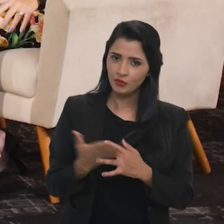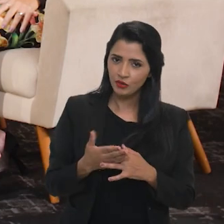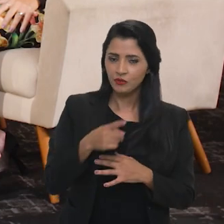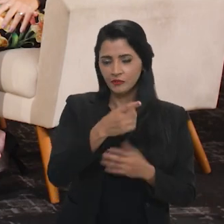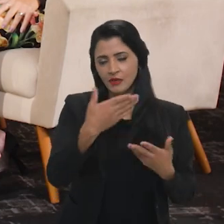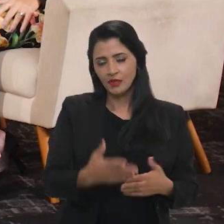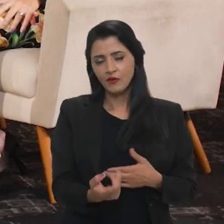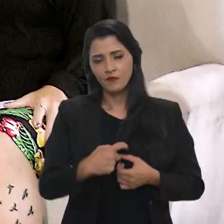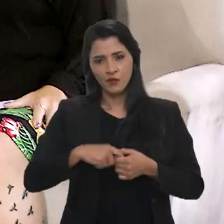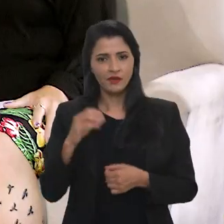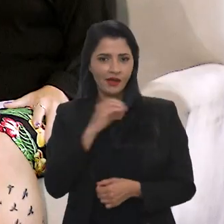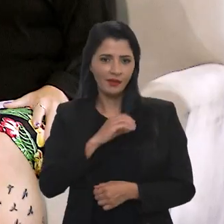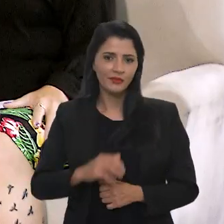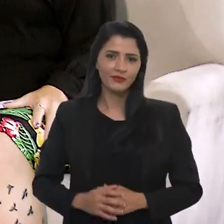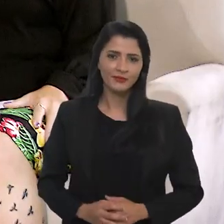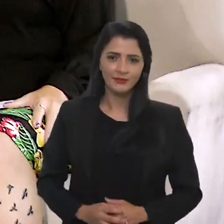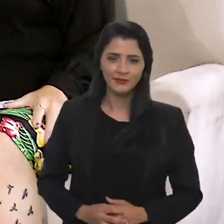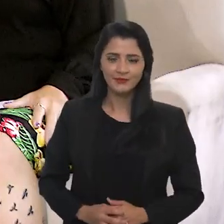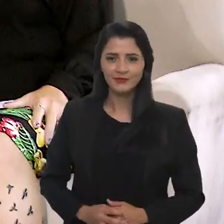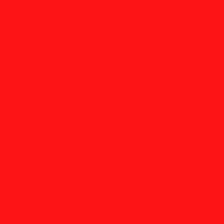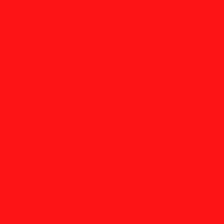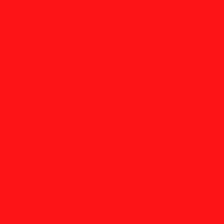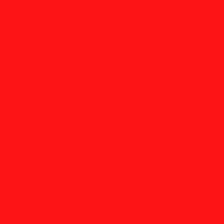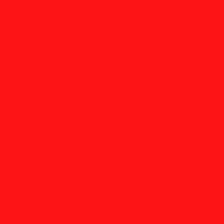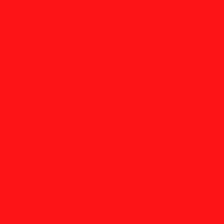um rápido intervalo e você, a gente volta já já.